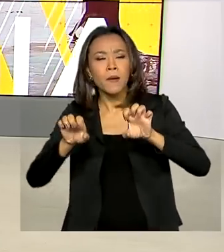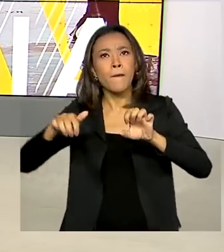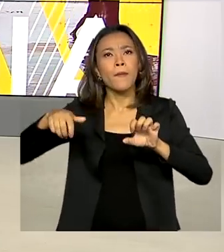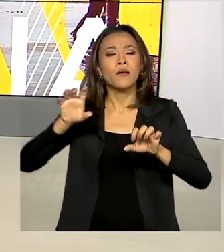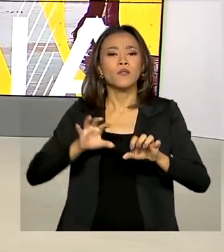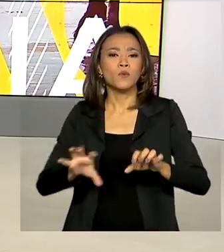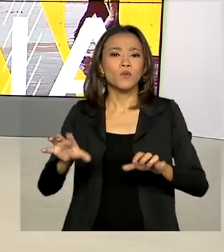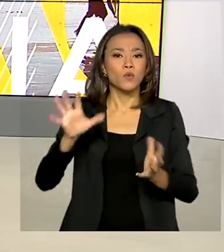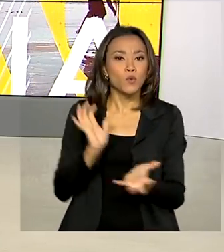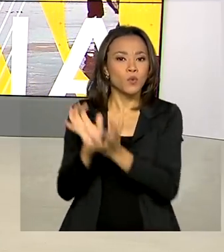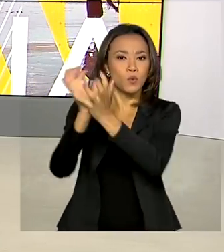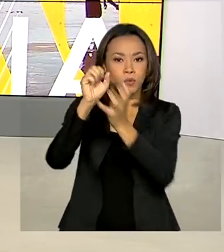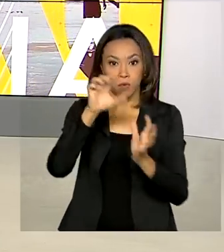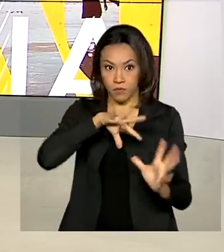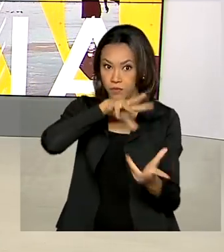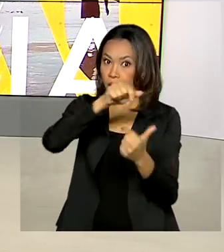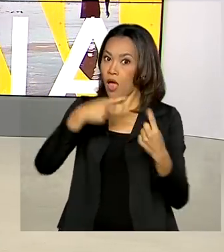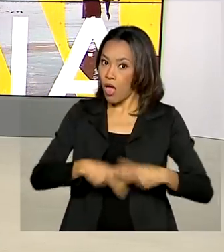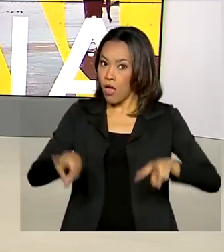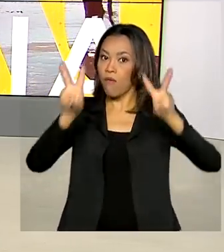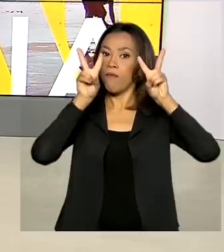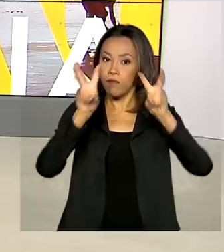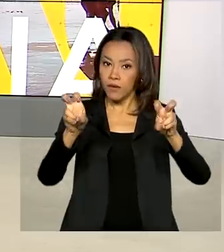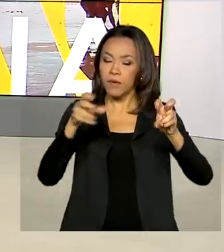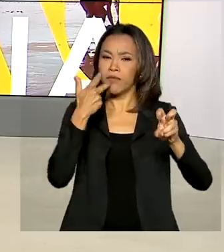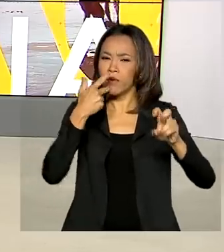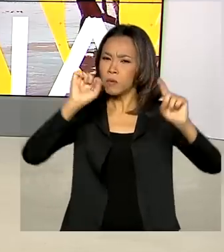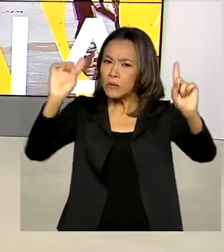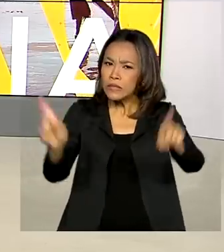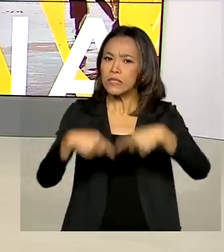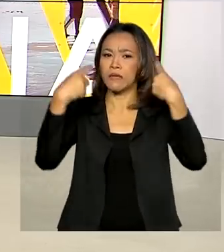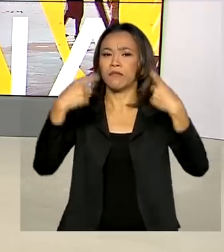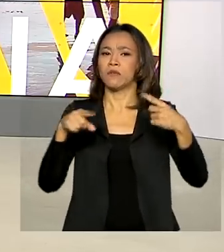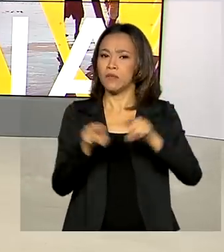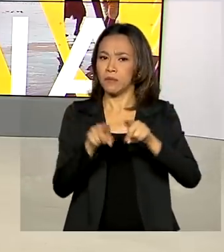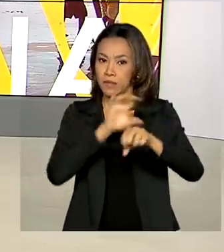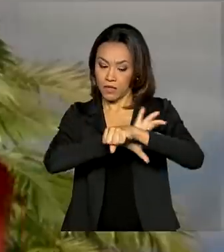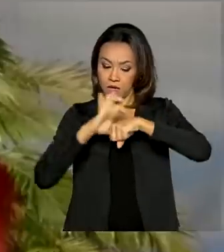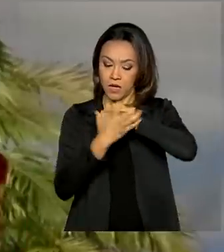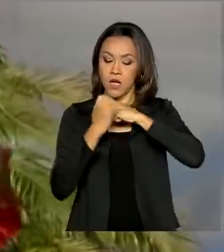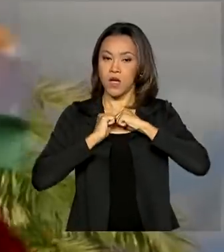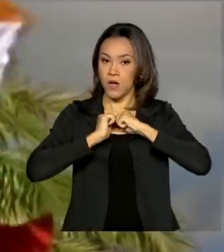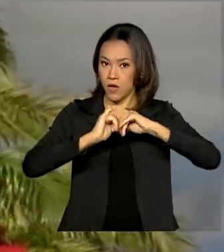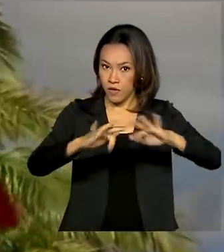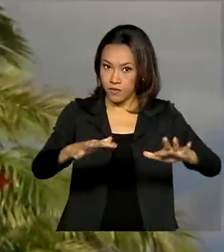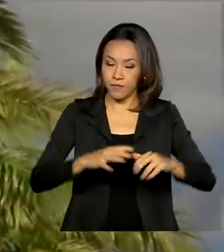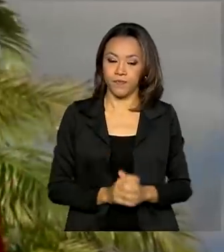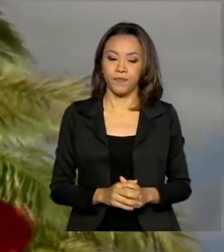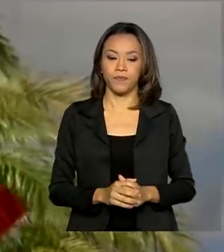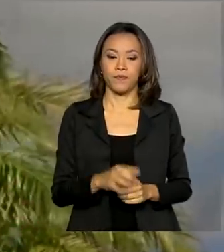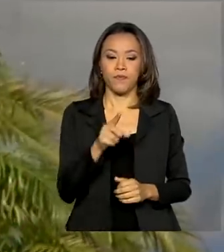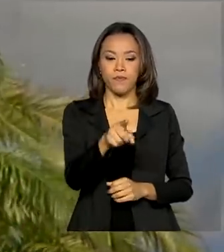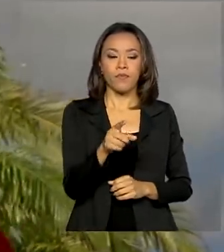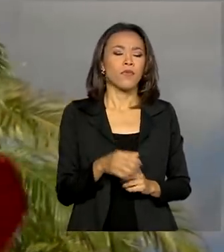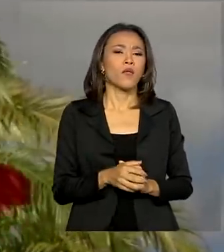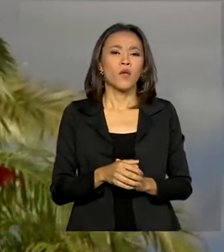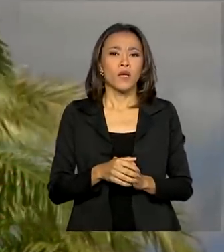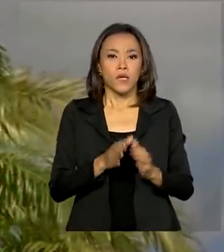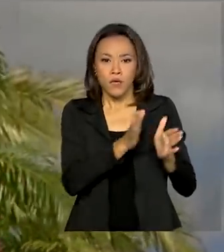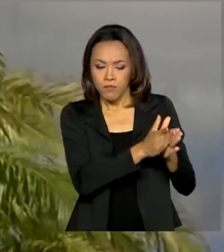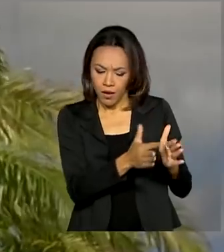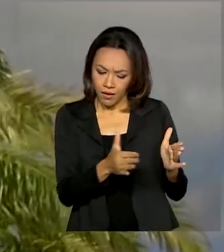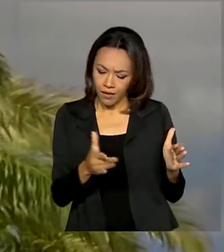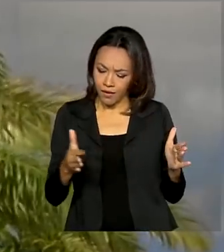defendidos pelo grupo, que discutiu também os desafios da Covid-19. Em um ano marcado pelos